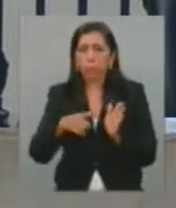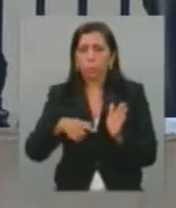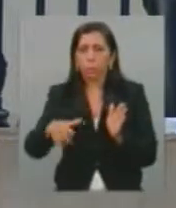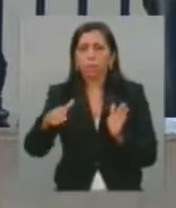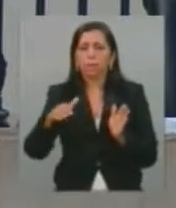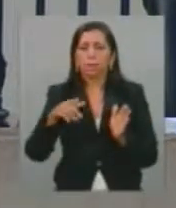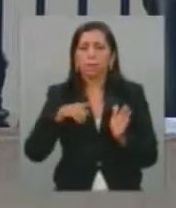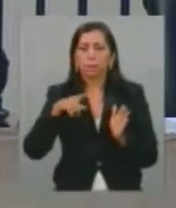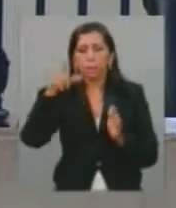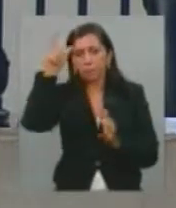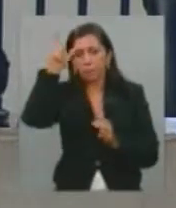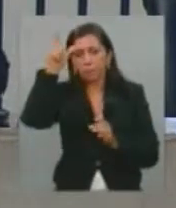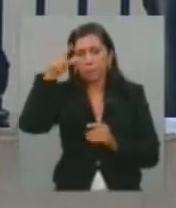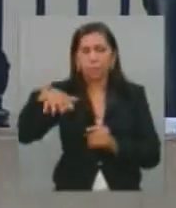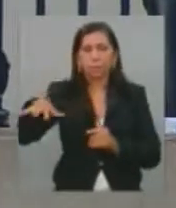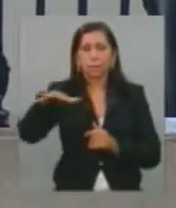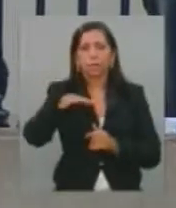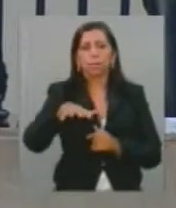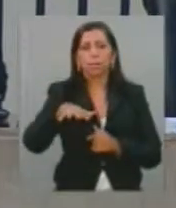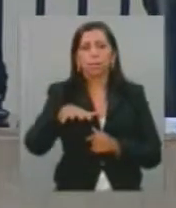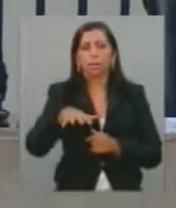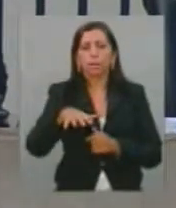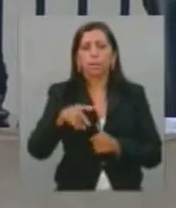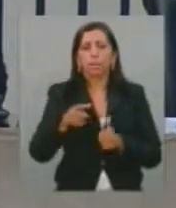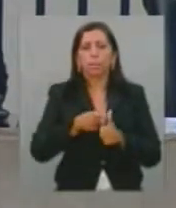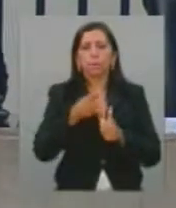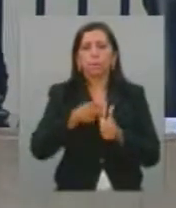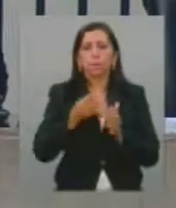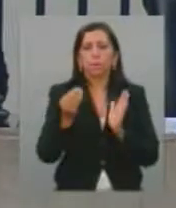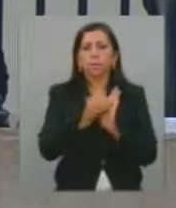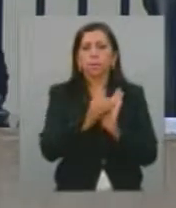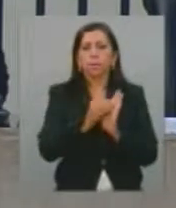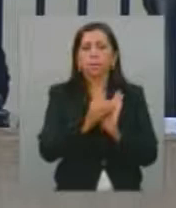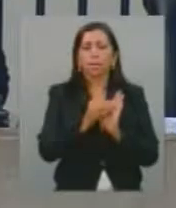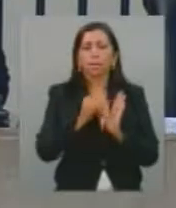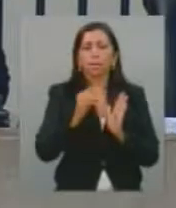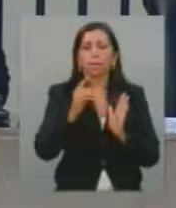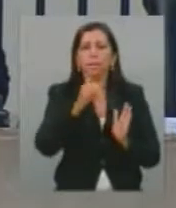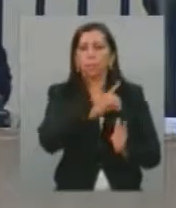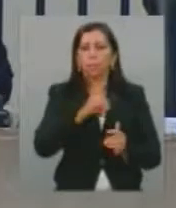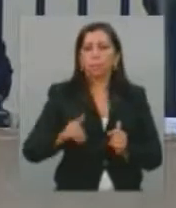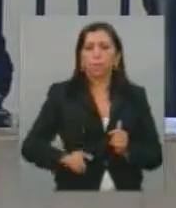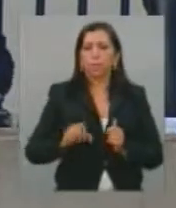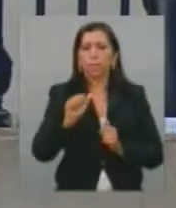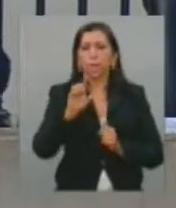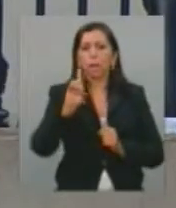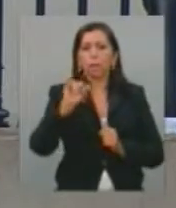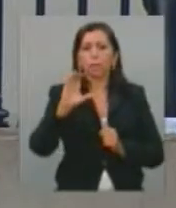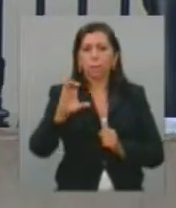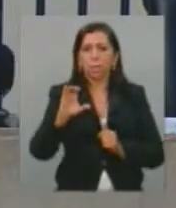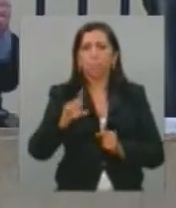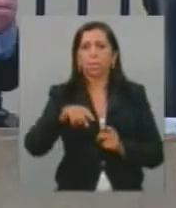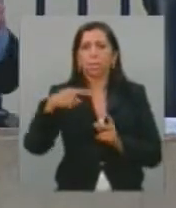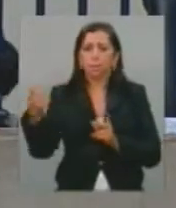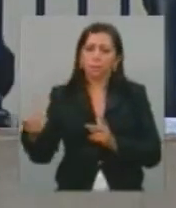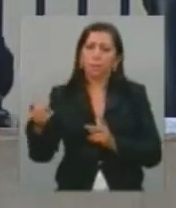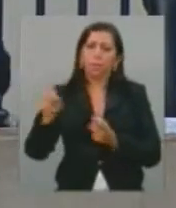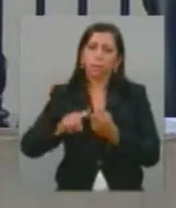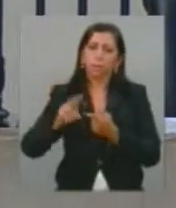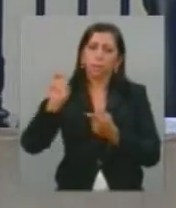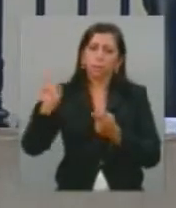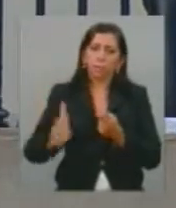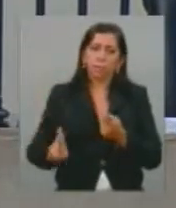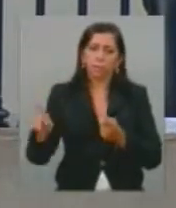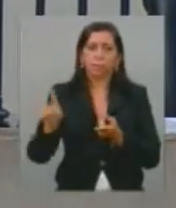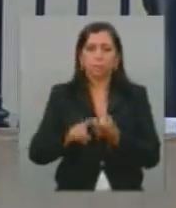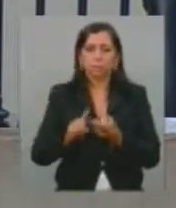ao tempo de liderança. O primeiro orador escrito, deputado Aldic Mota, permuta com o deputado Renato Roseno. O deputado Renato Roseno